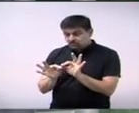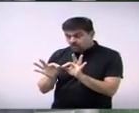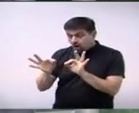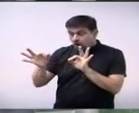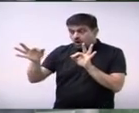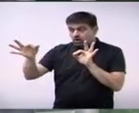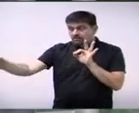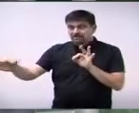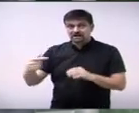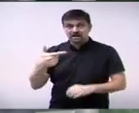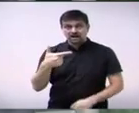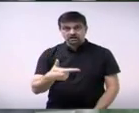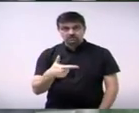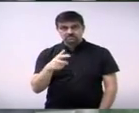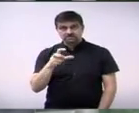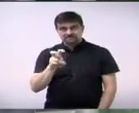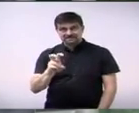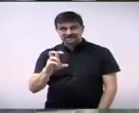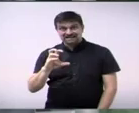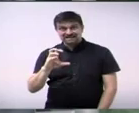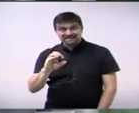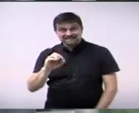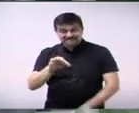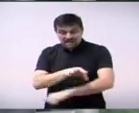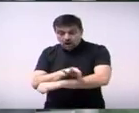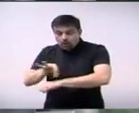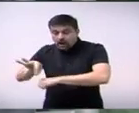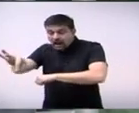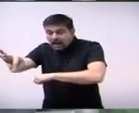expondo a impactos